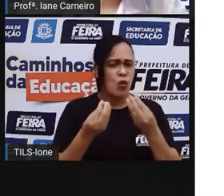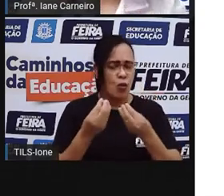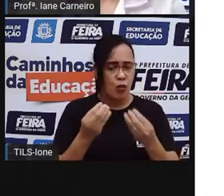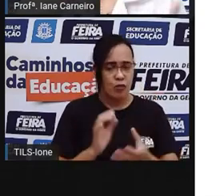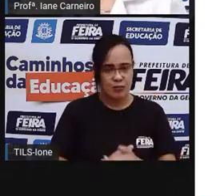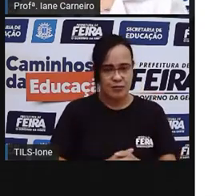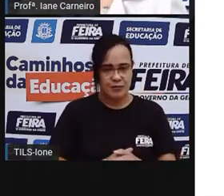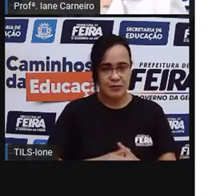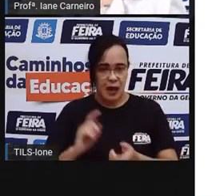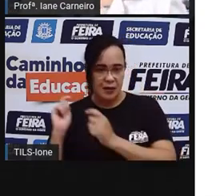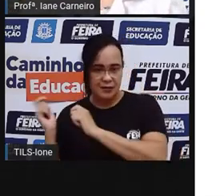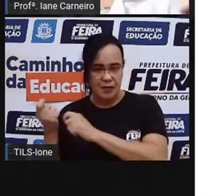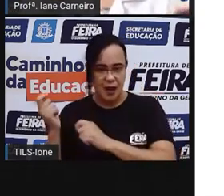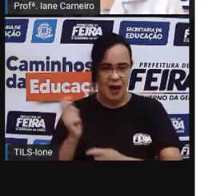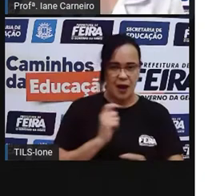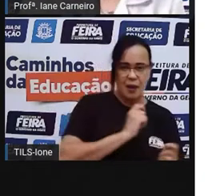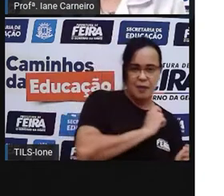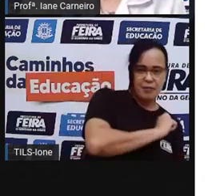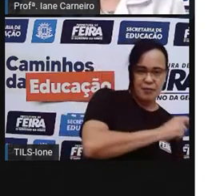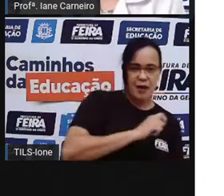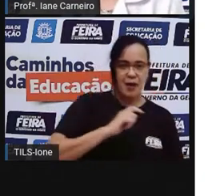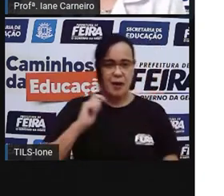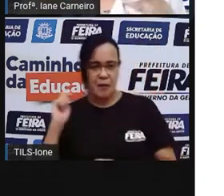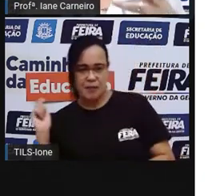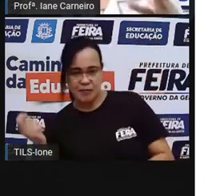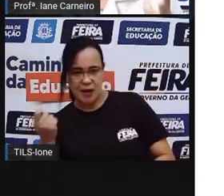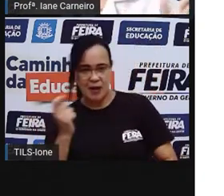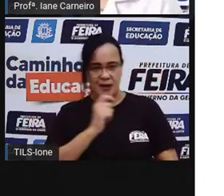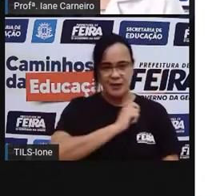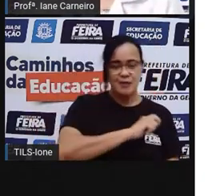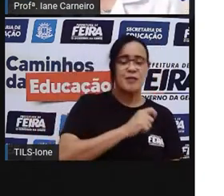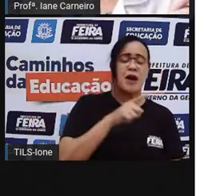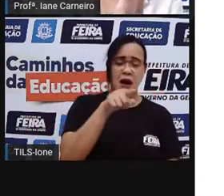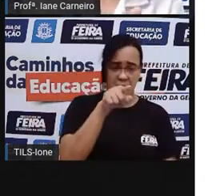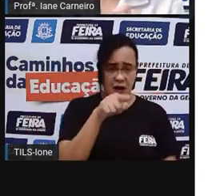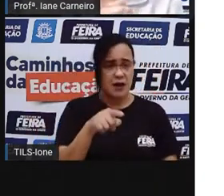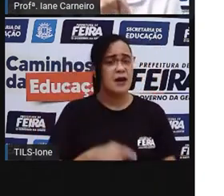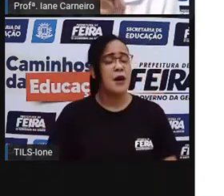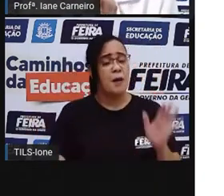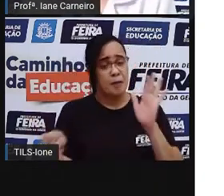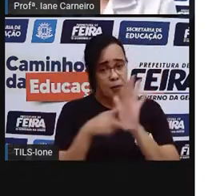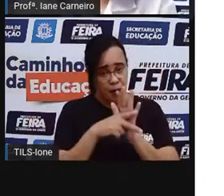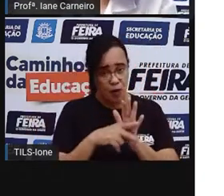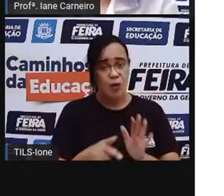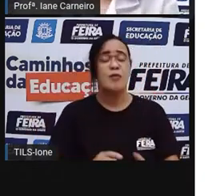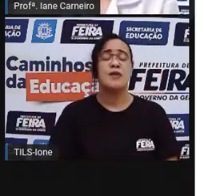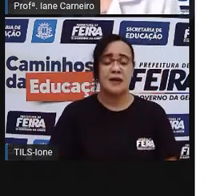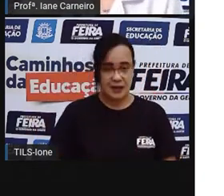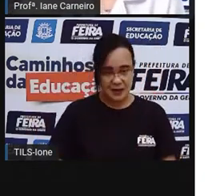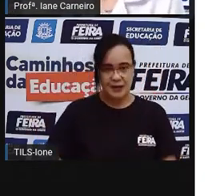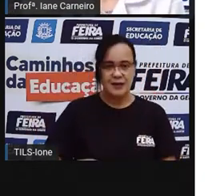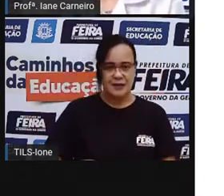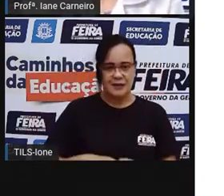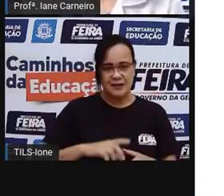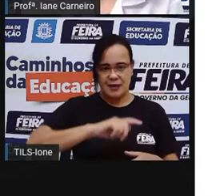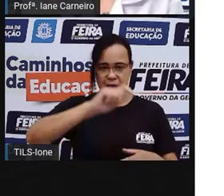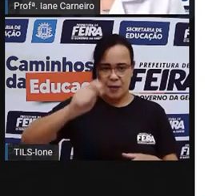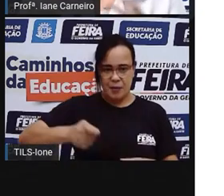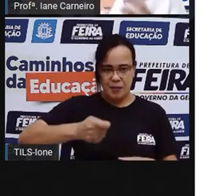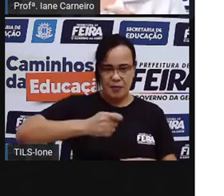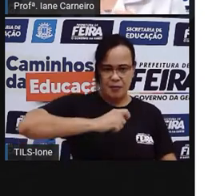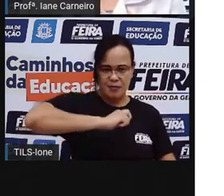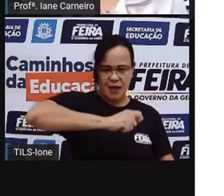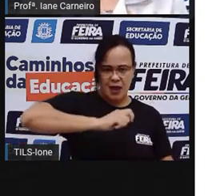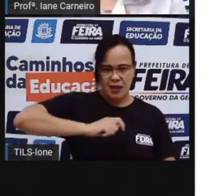bem peludinha, né? Ela não cria atrito na hora que a gente bata com a raquete, né? Do tênis.